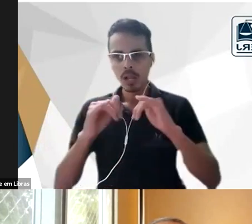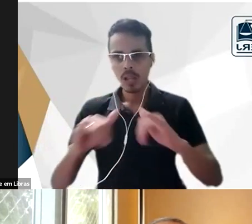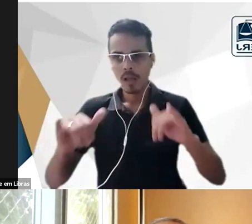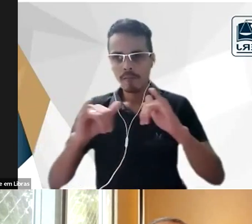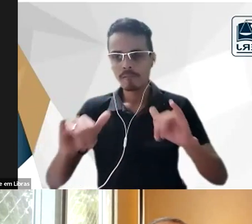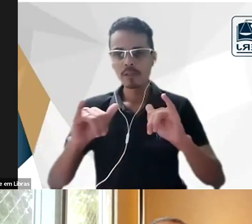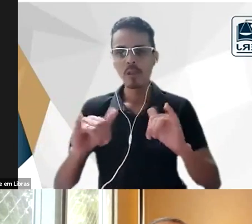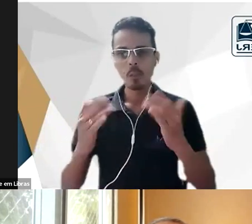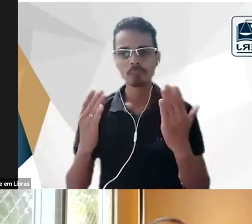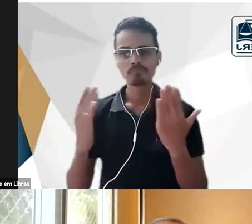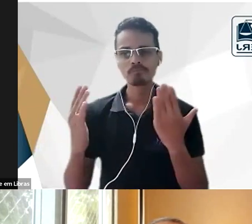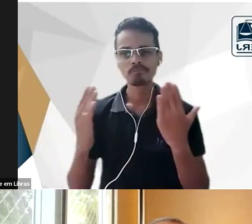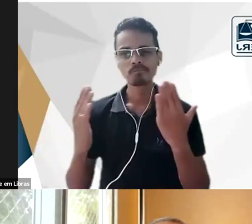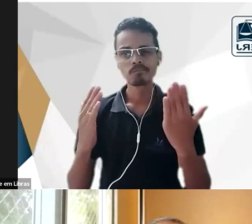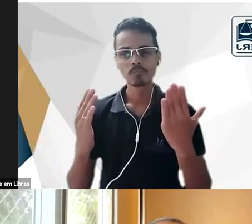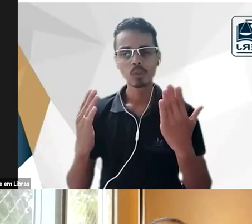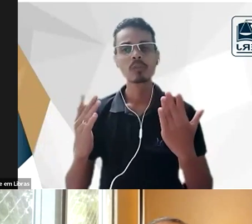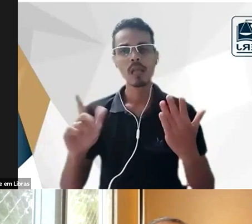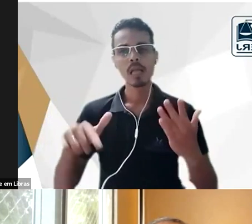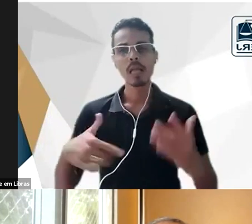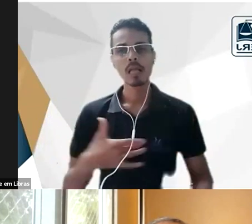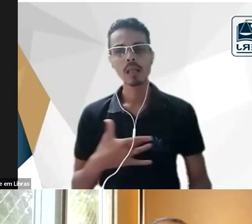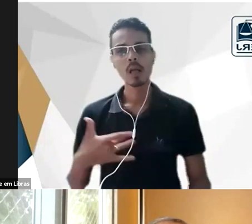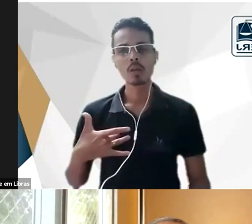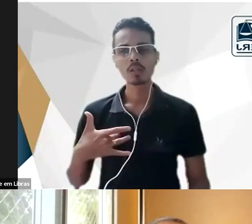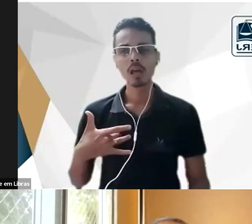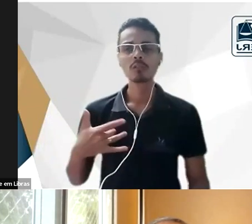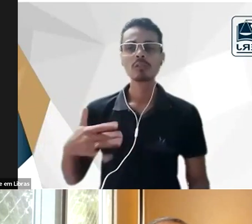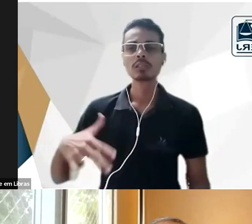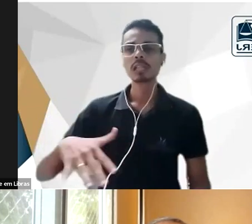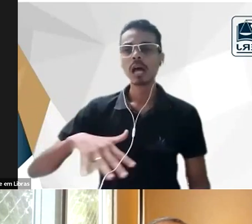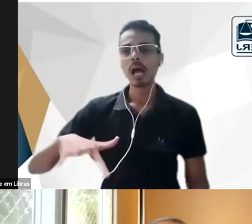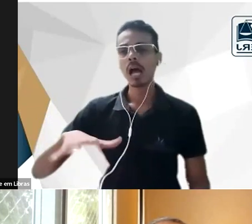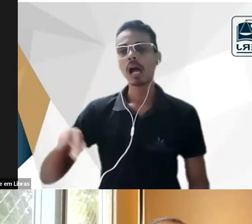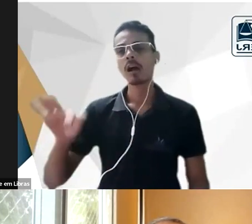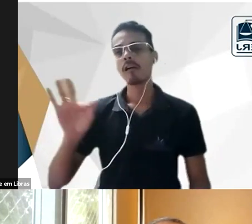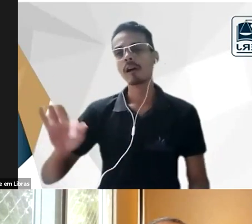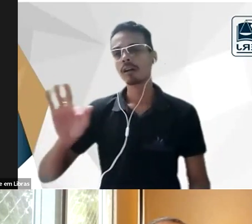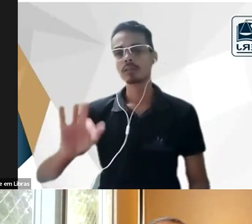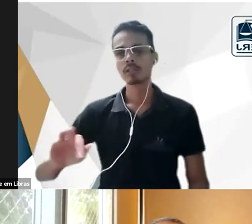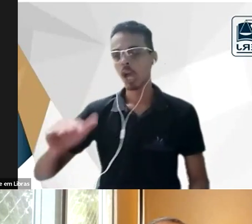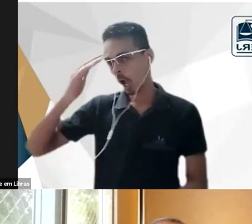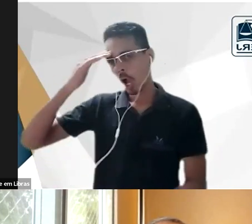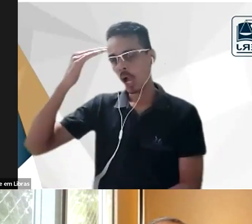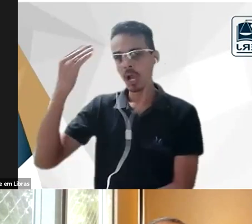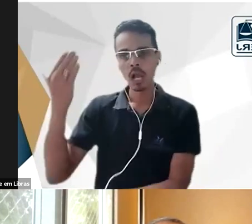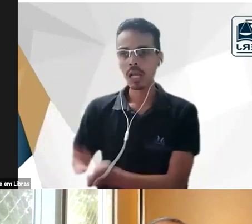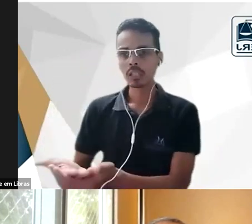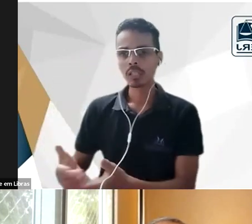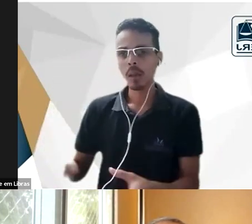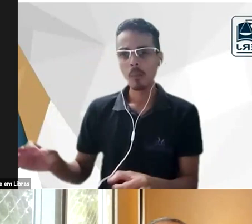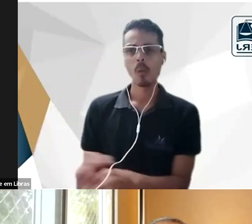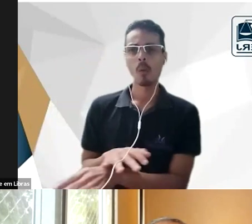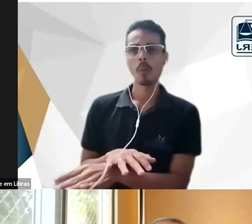do ponto de vista acadêmico da gente não depositar todas as nossas confianças não depositar todas as nossas fichas